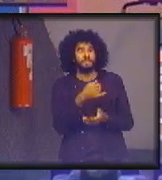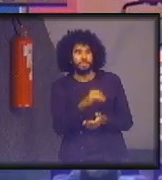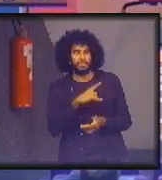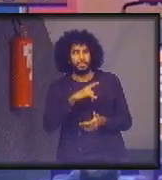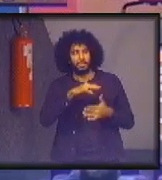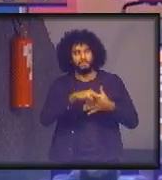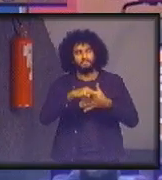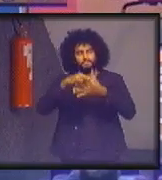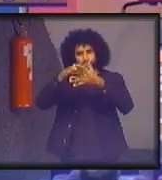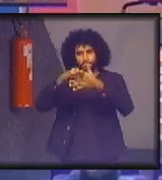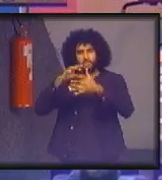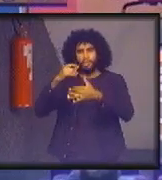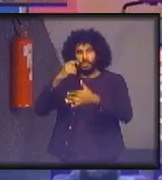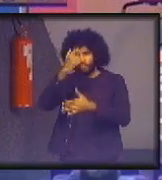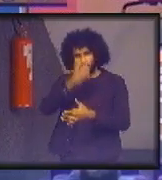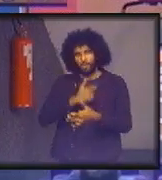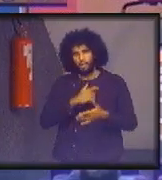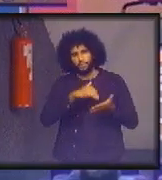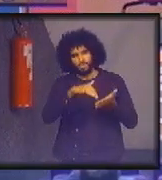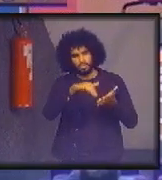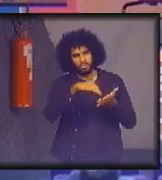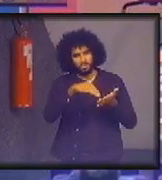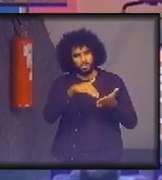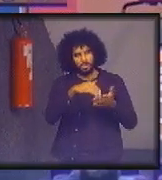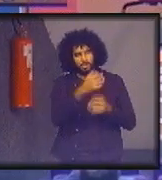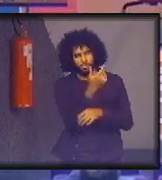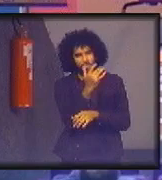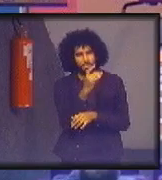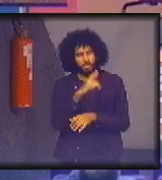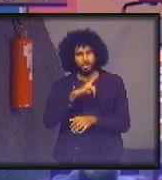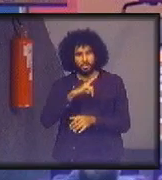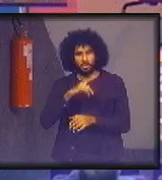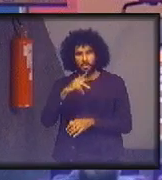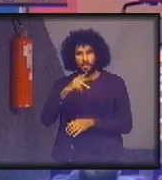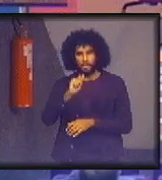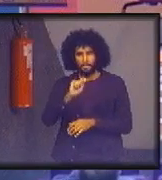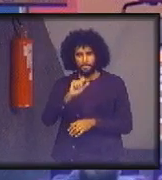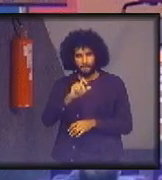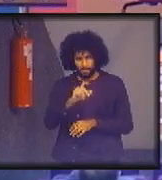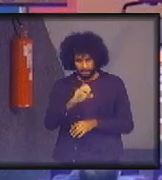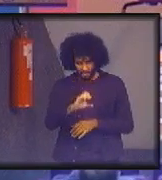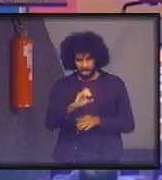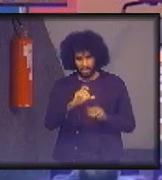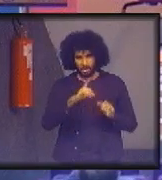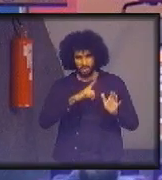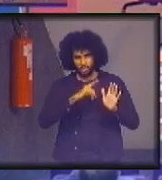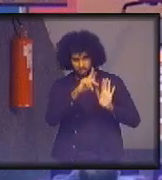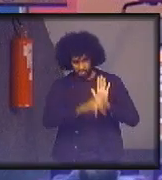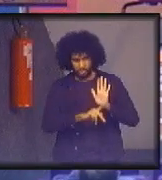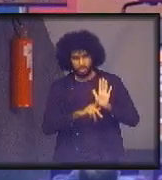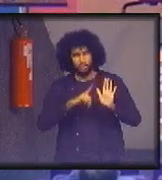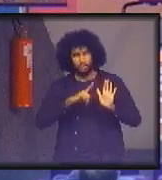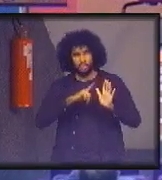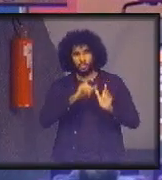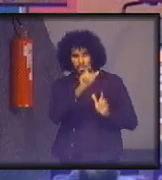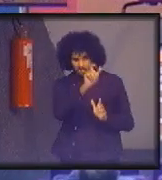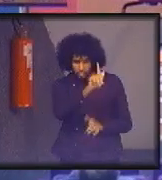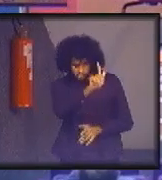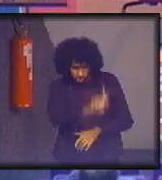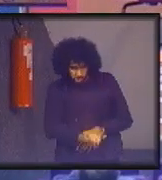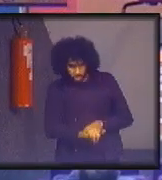Quando eu era secretário de meio ambiente, tem um parque. O parque vai bem, porque tem um gestor do parque que é bom.